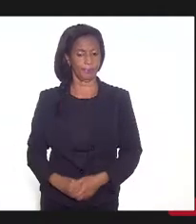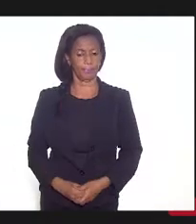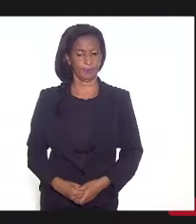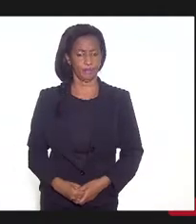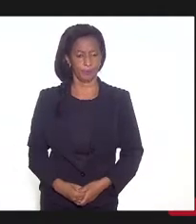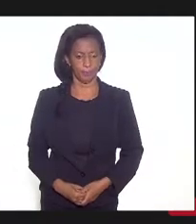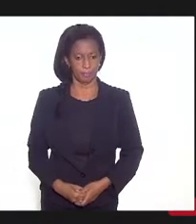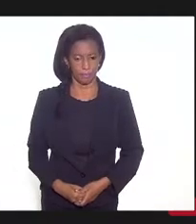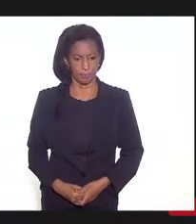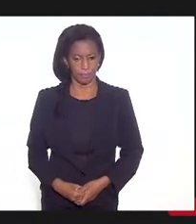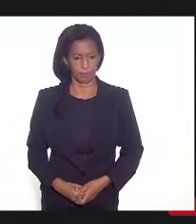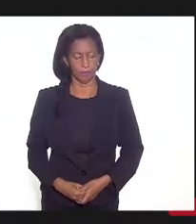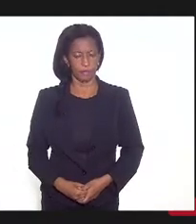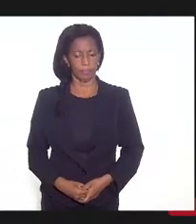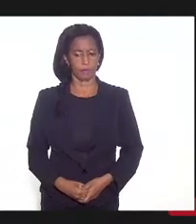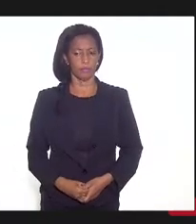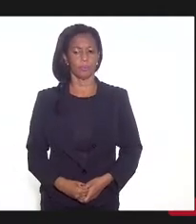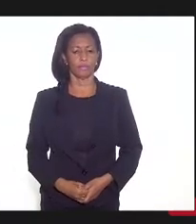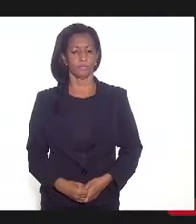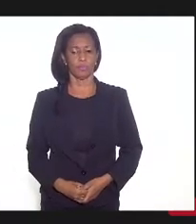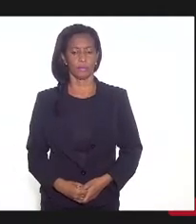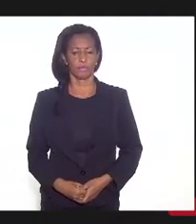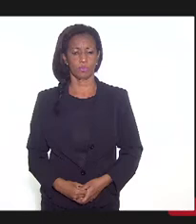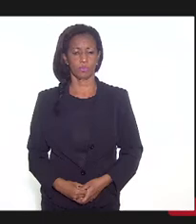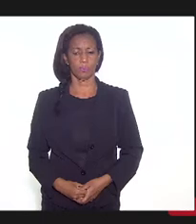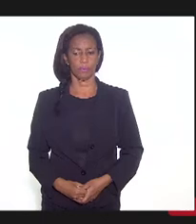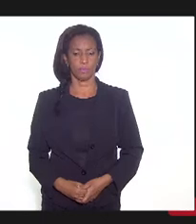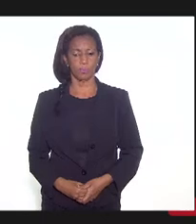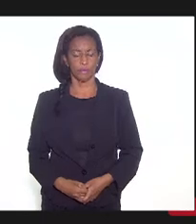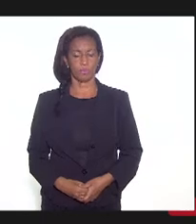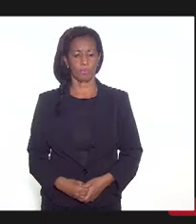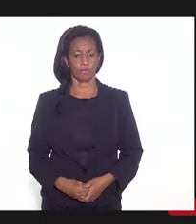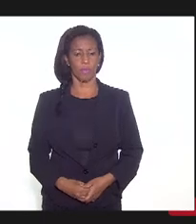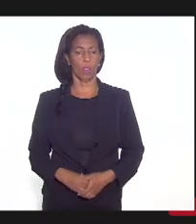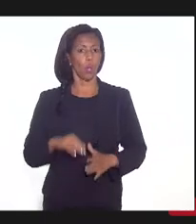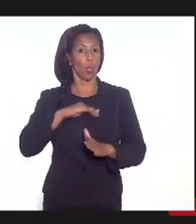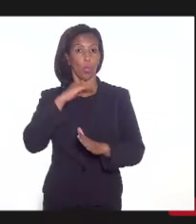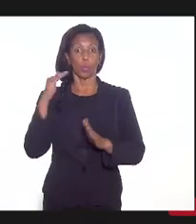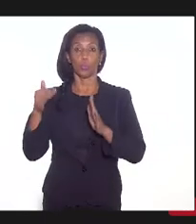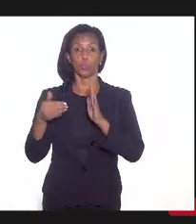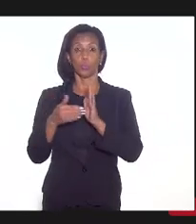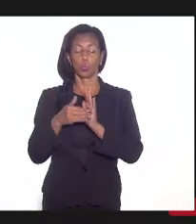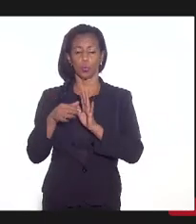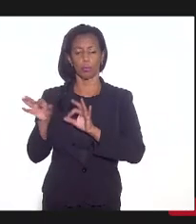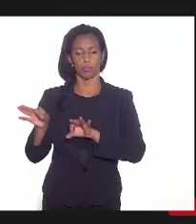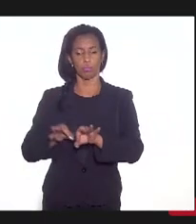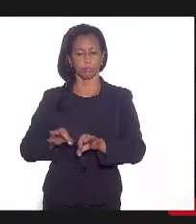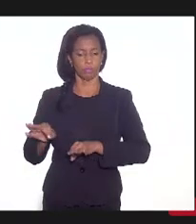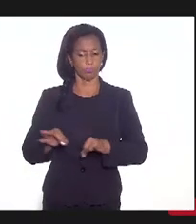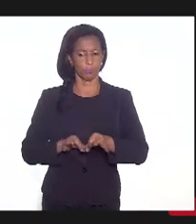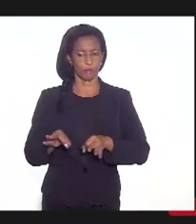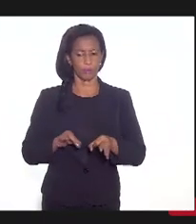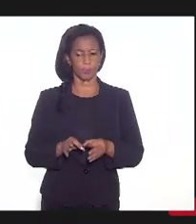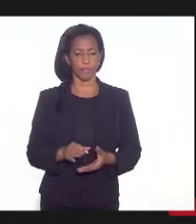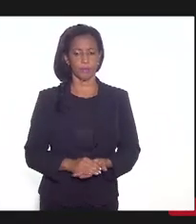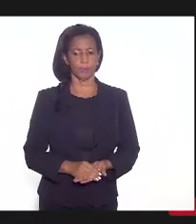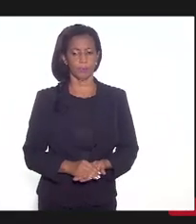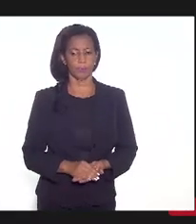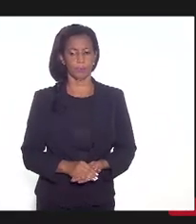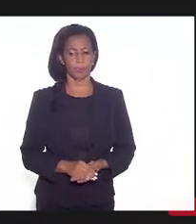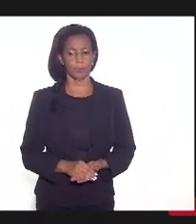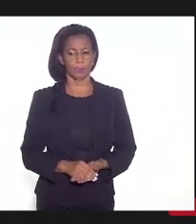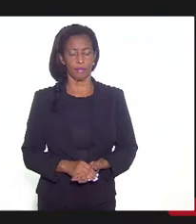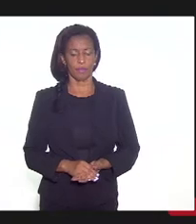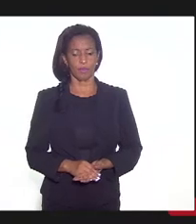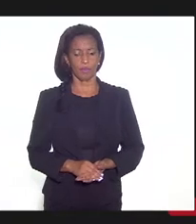Aqui tem uma observação só. Descumprir as vedações. tem que estar no plano. Que estiverem no plano, porque tem